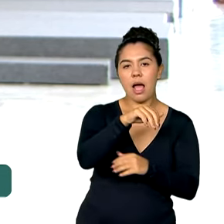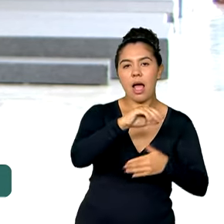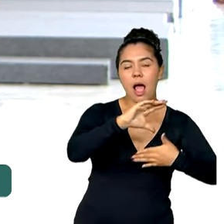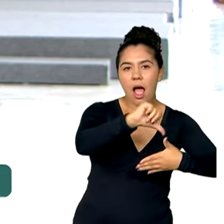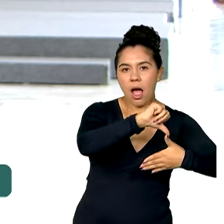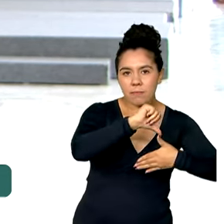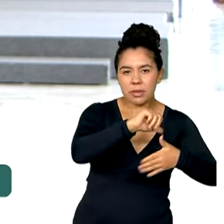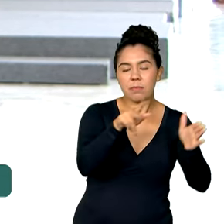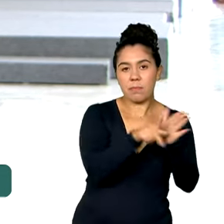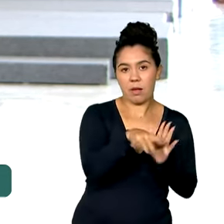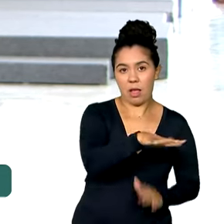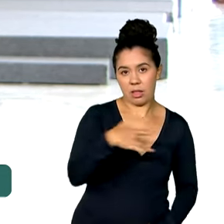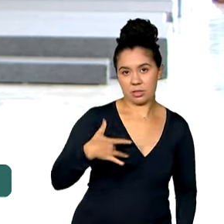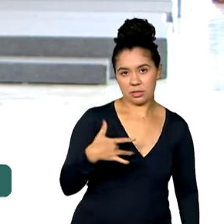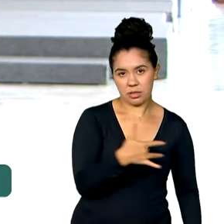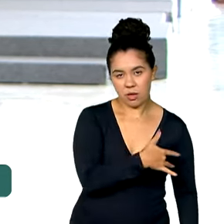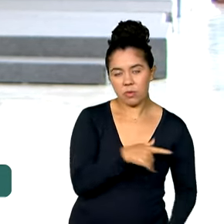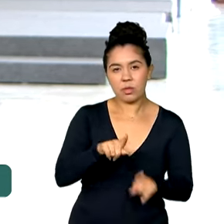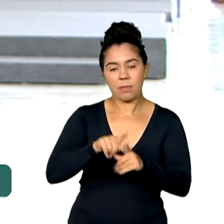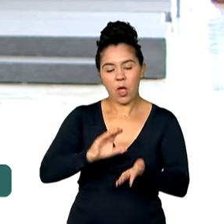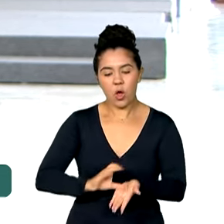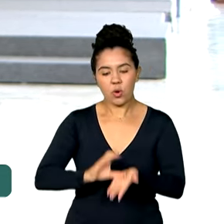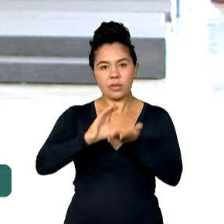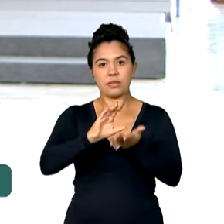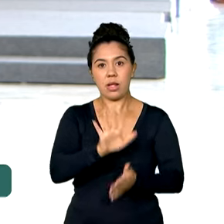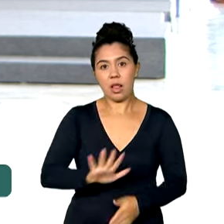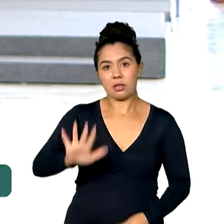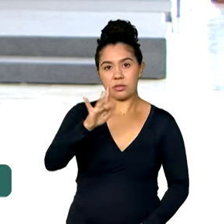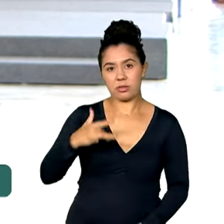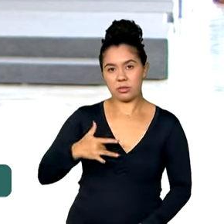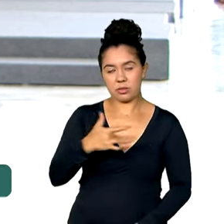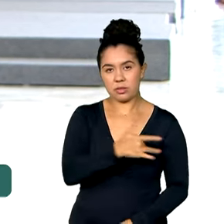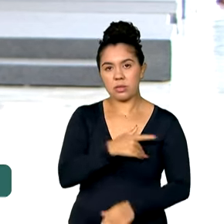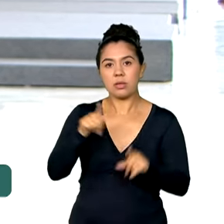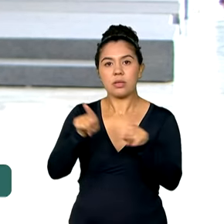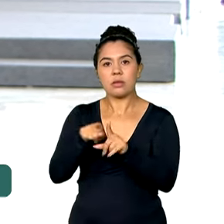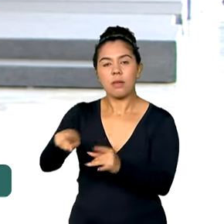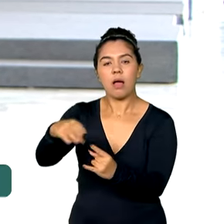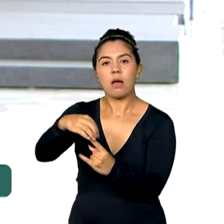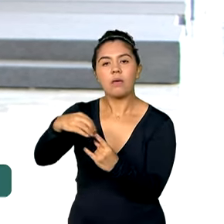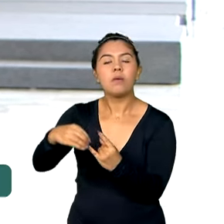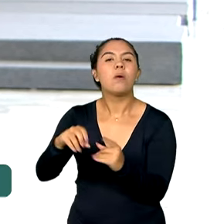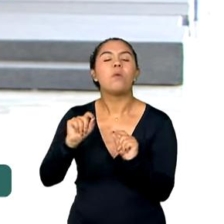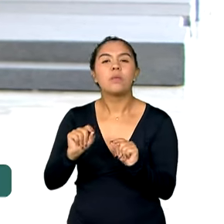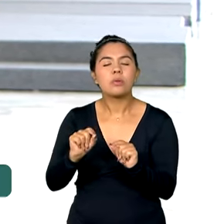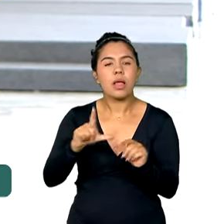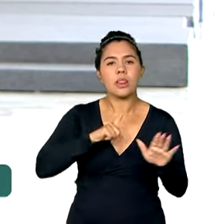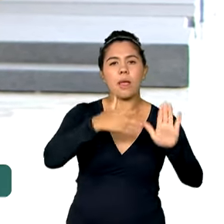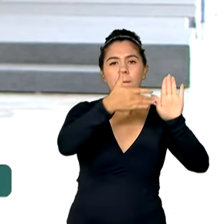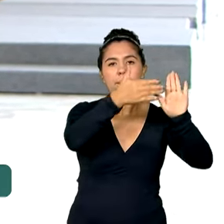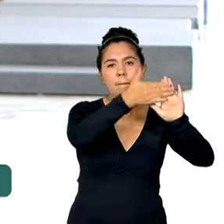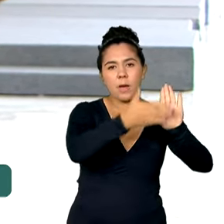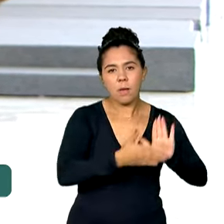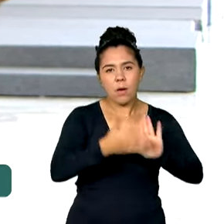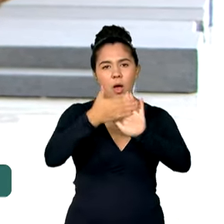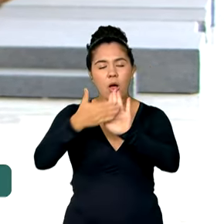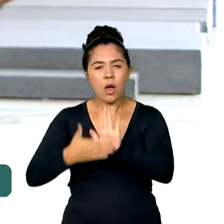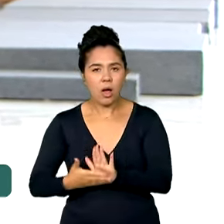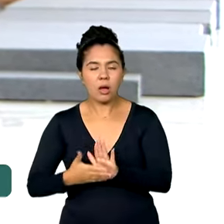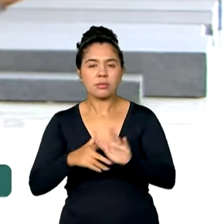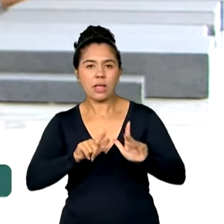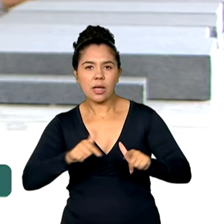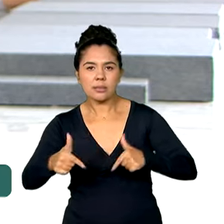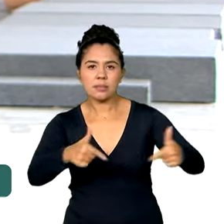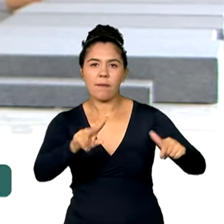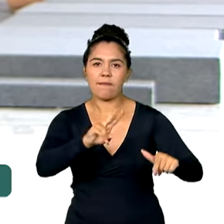Conselho Nacional de Saúde e a Fundação Oswaldo Cruz. A estratégia traz propostas de ações a serem aí